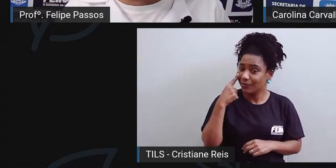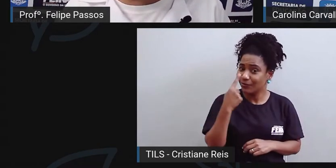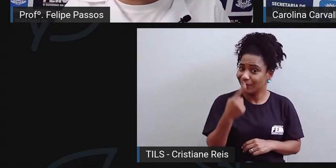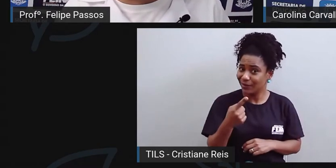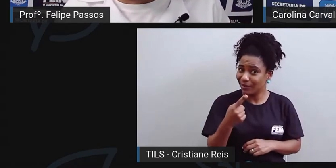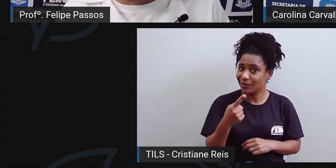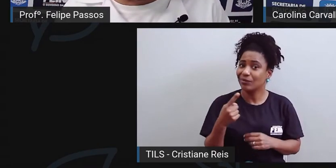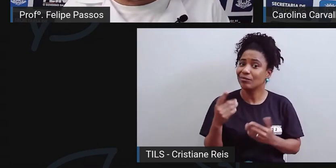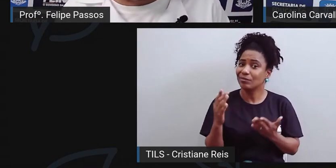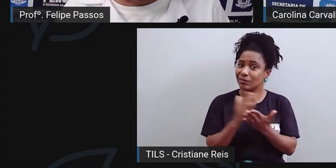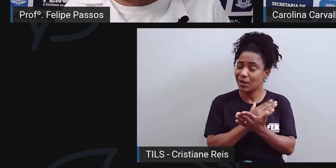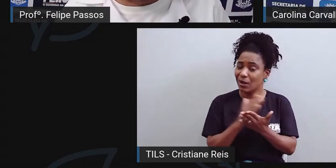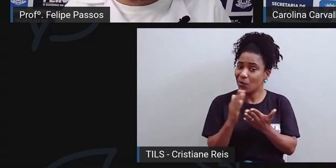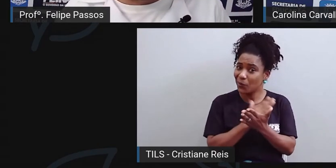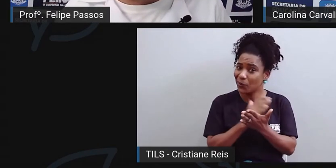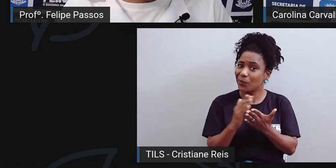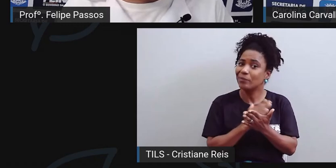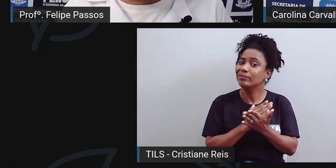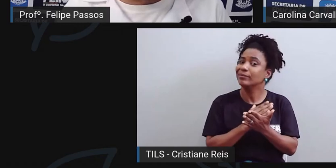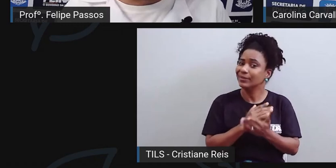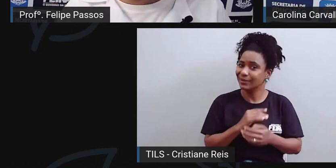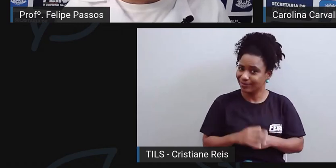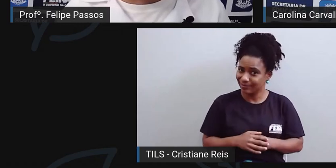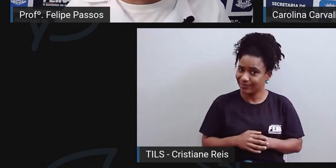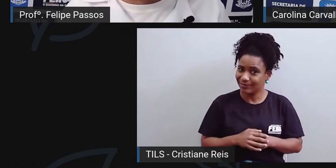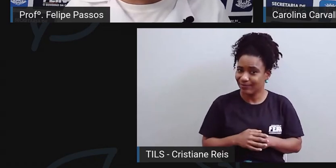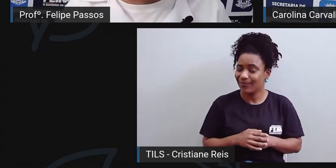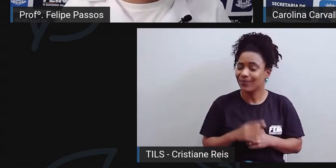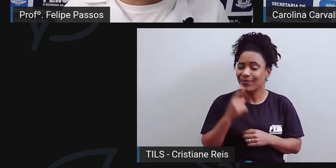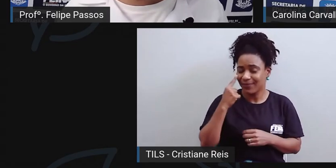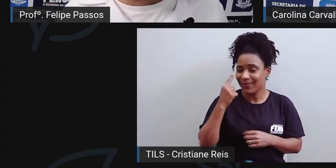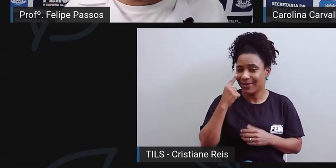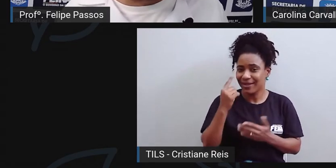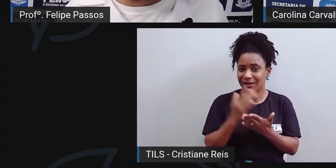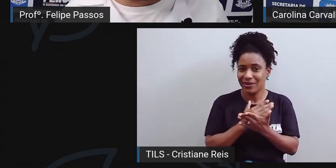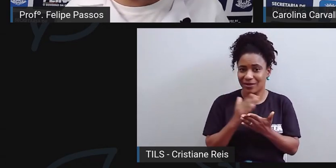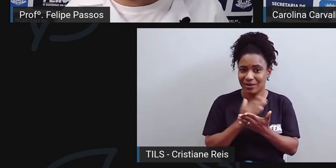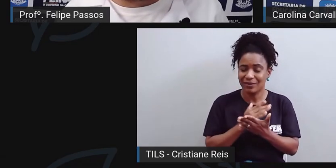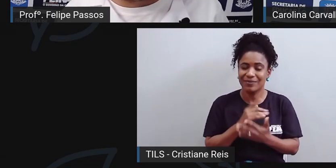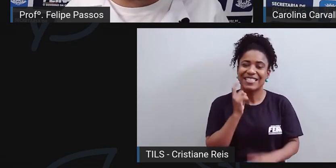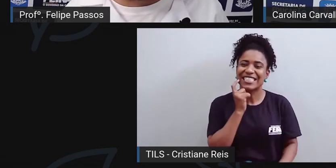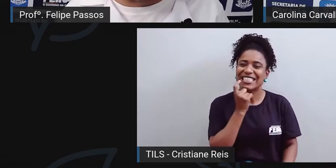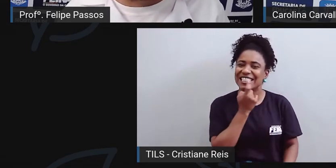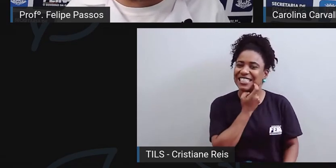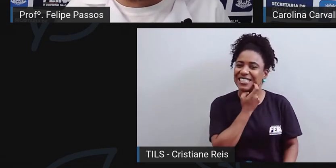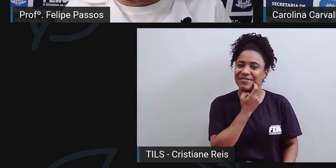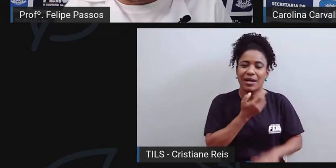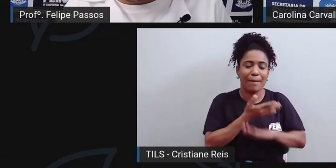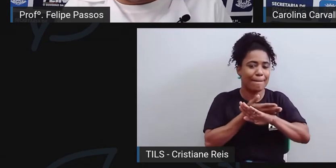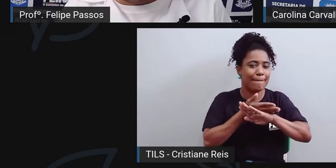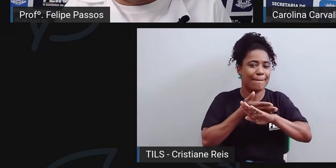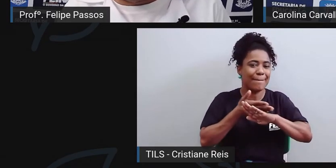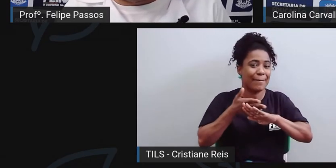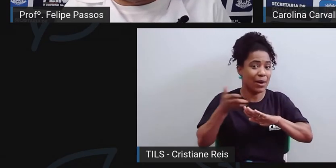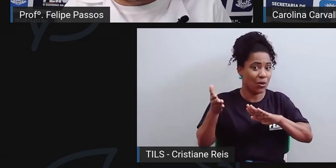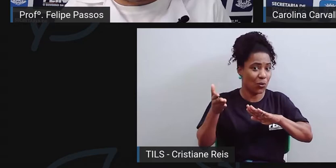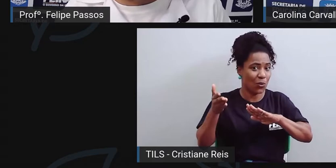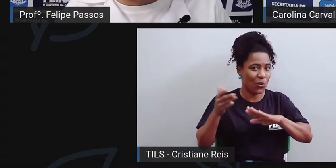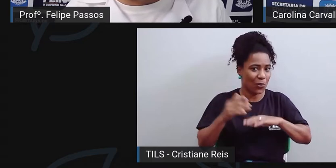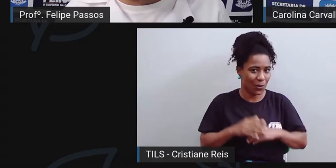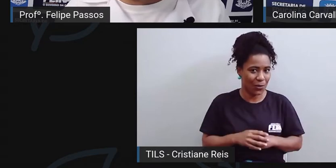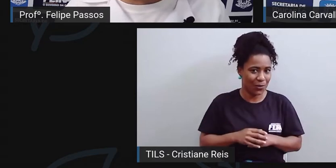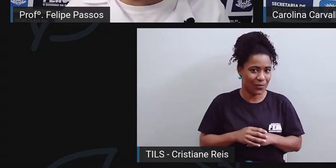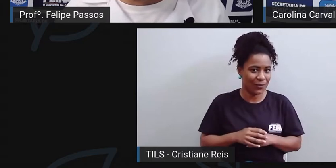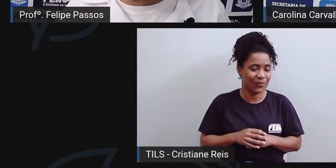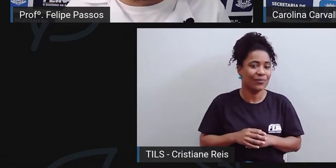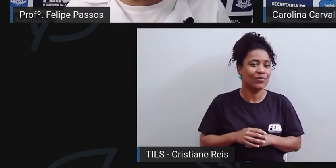relacionadas aos dentes, por exemplo, para branquear os dentes. Por exemplo, quais